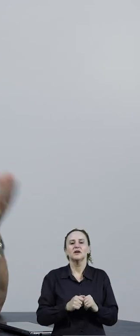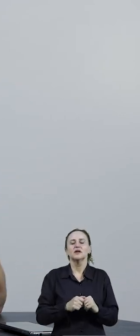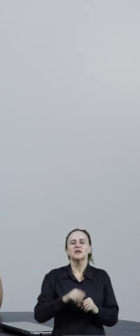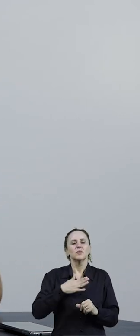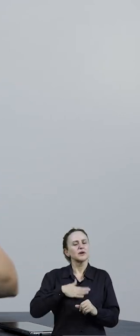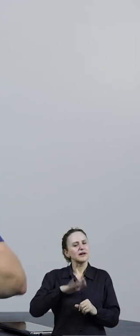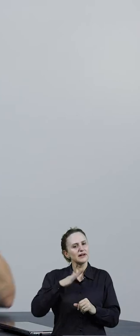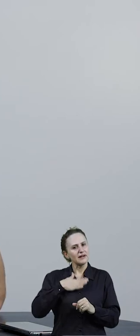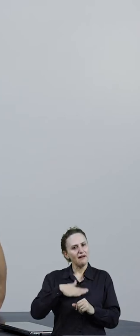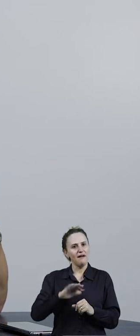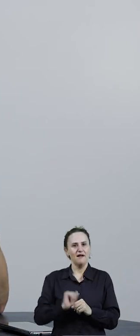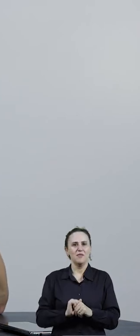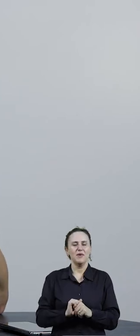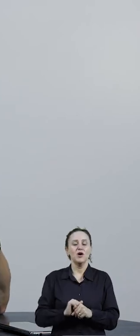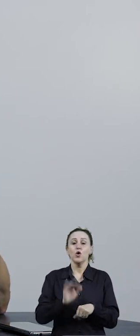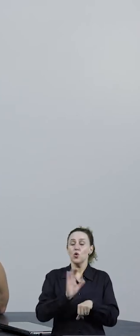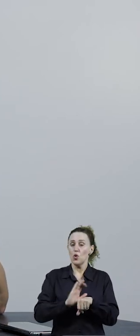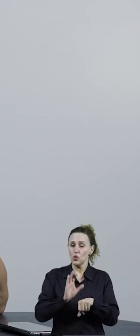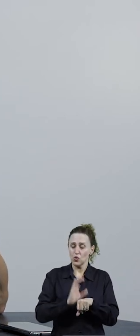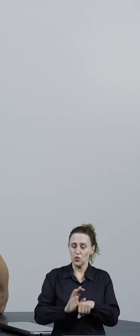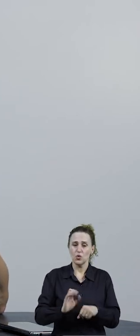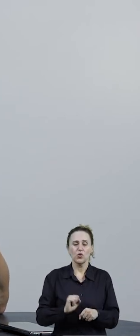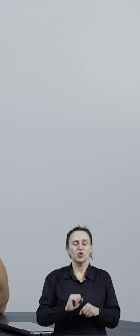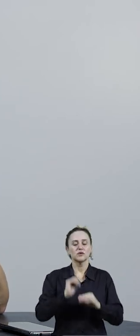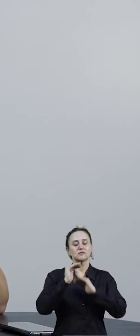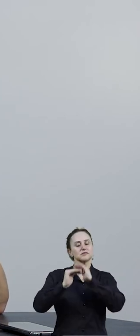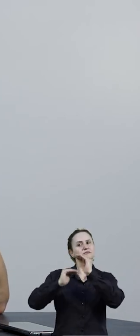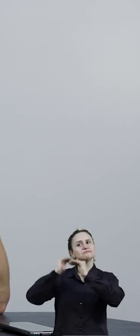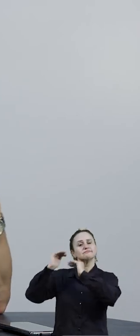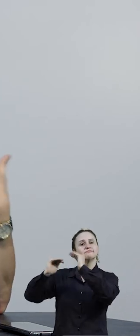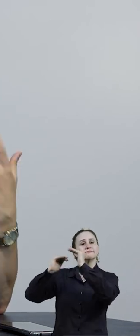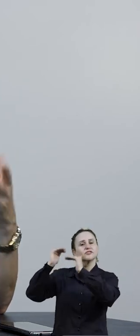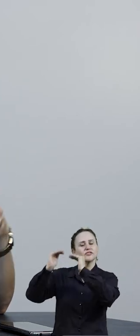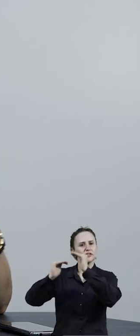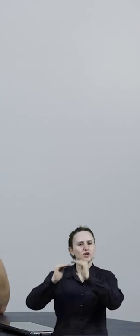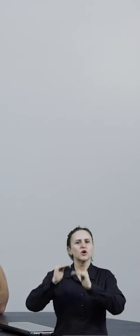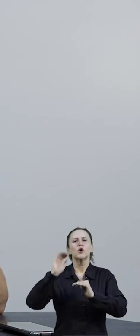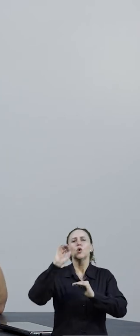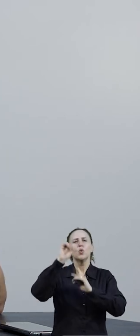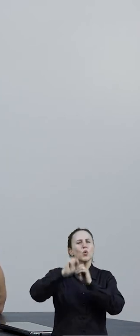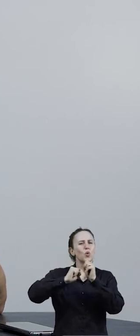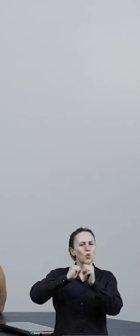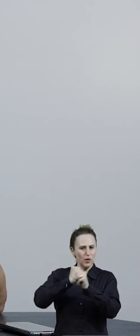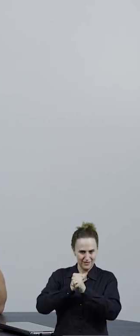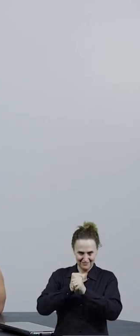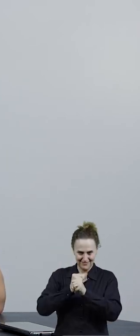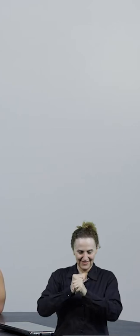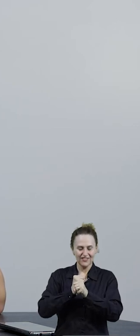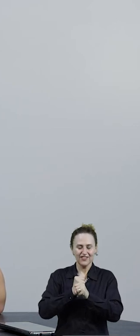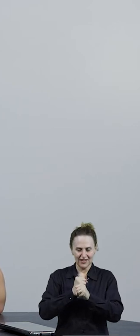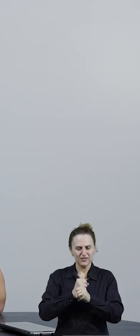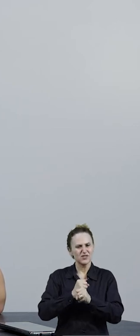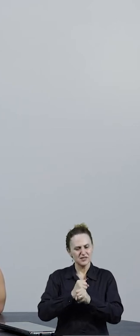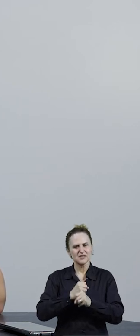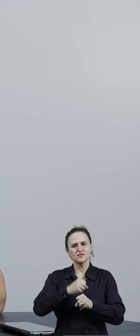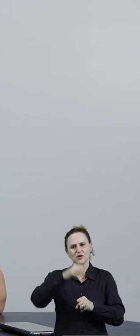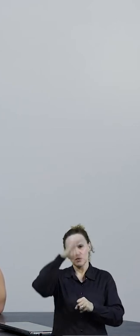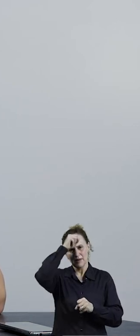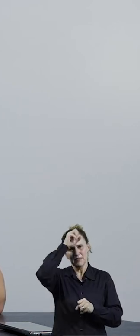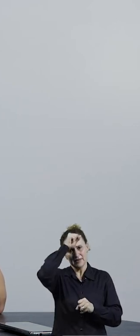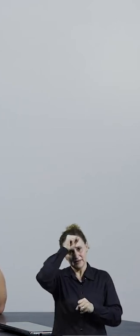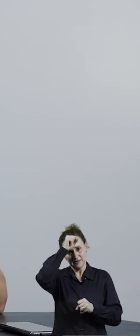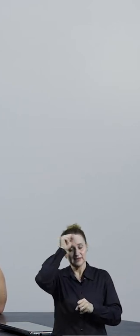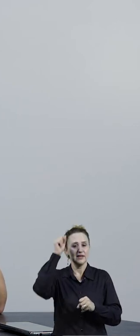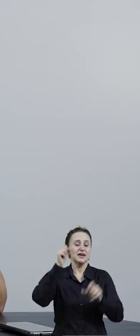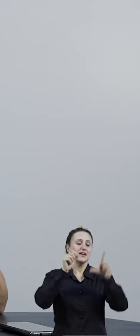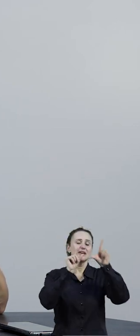que? Não falei? No curso tudo é uma crescente? Ano que vem vocês vão falar disso, de letramentos, multiletramentos, lá na disciplina de linguística aplicada.